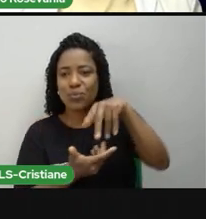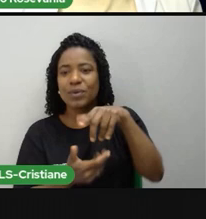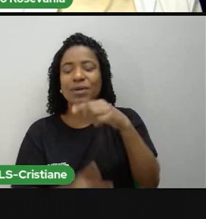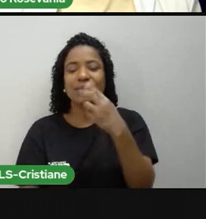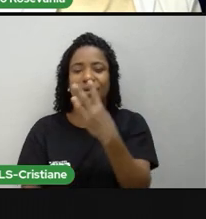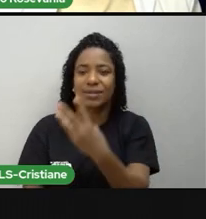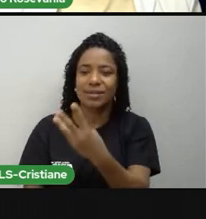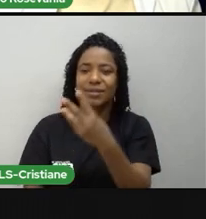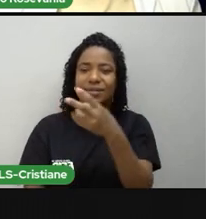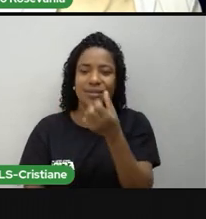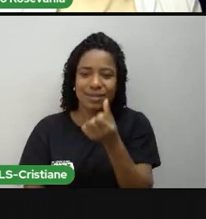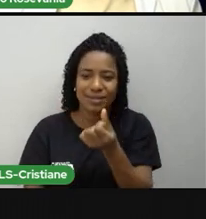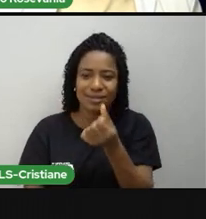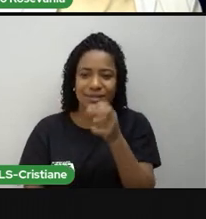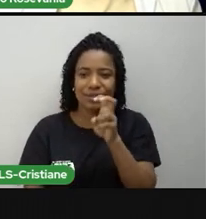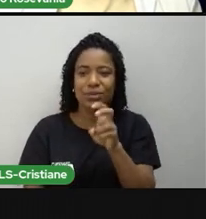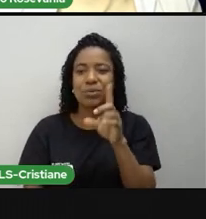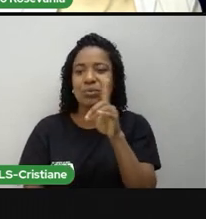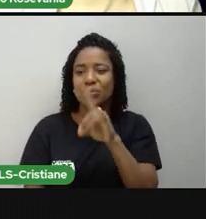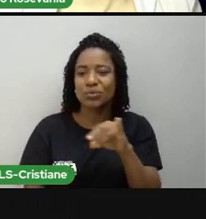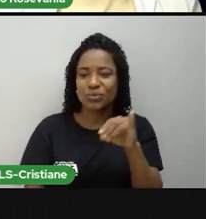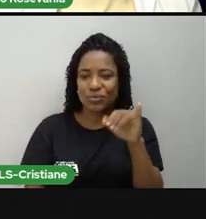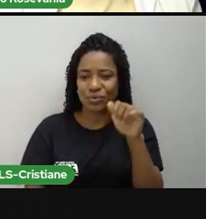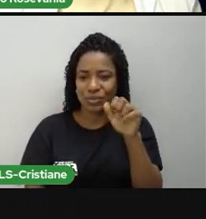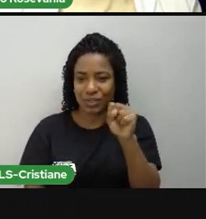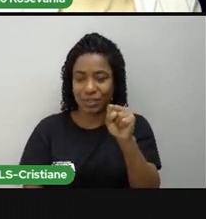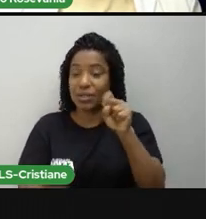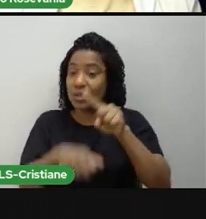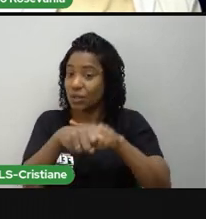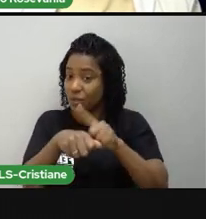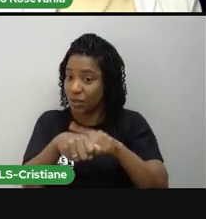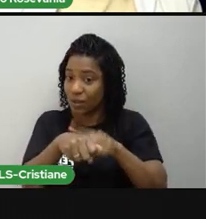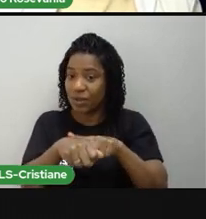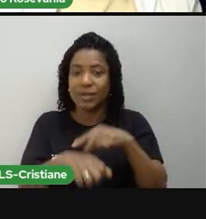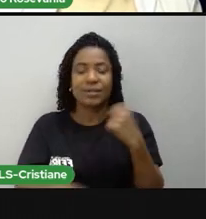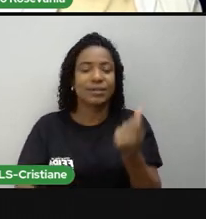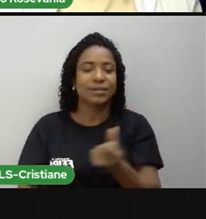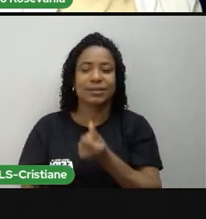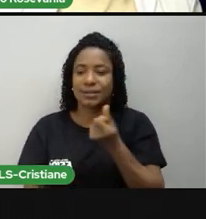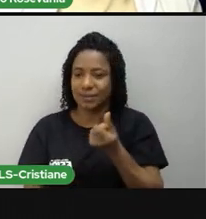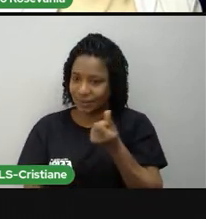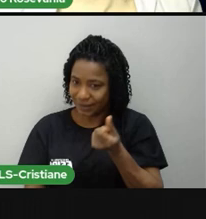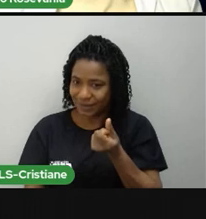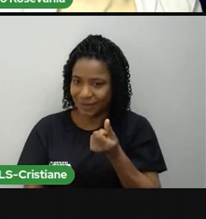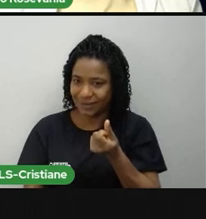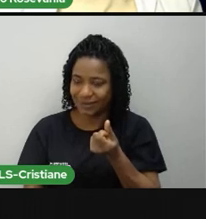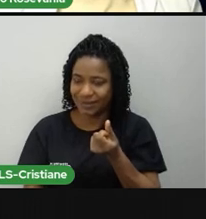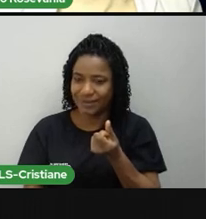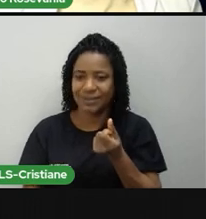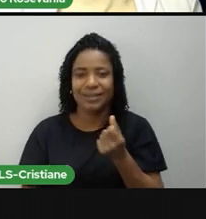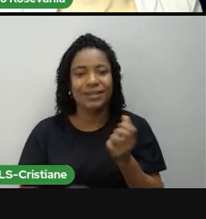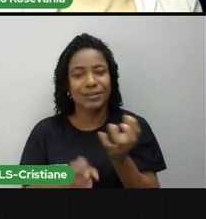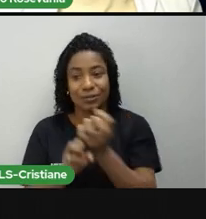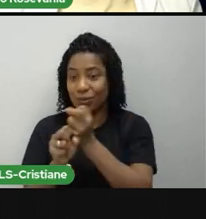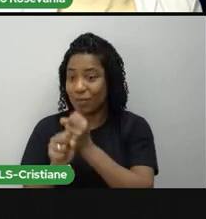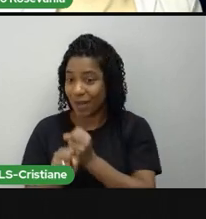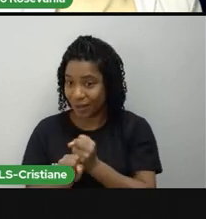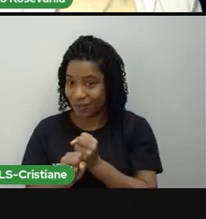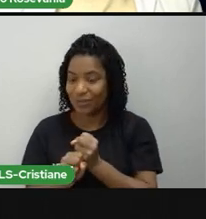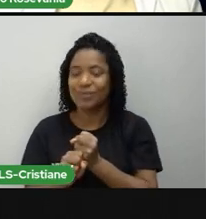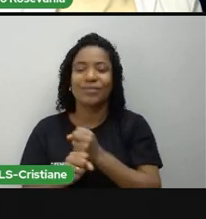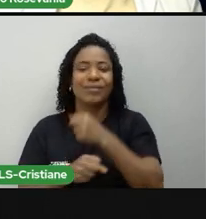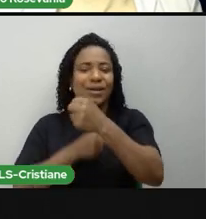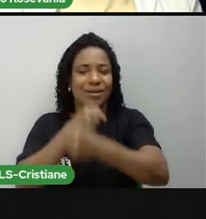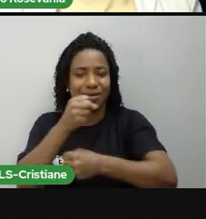365 dias e 6 horas. E aí, o que acontece? Essas 6 horas aqui,